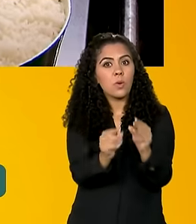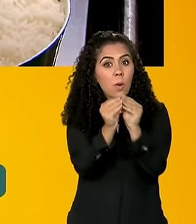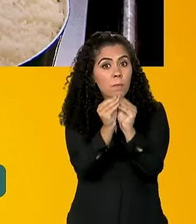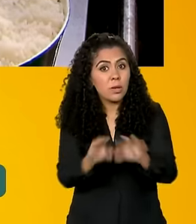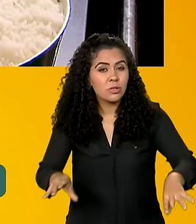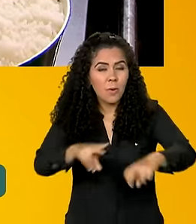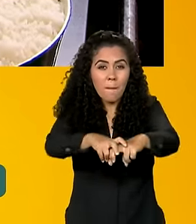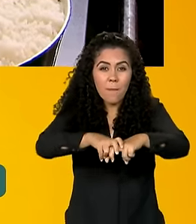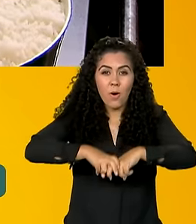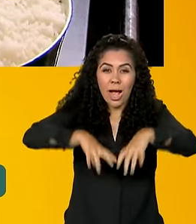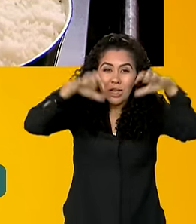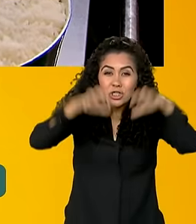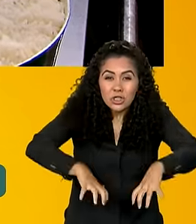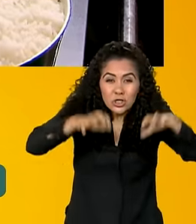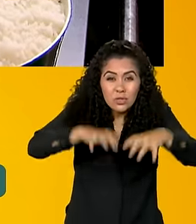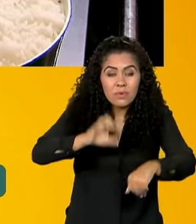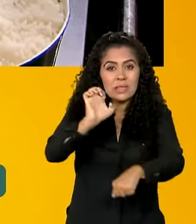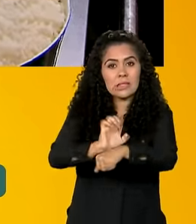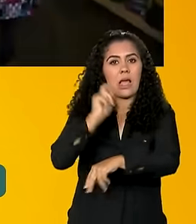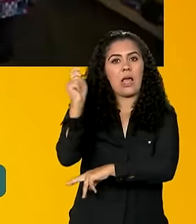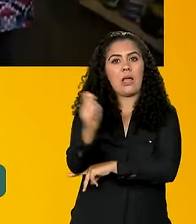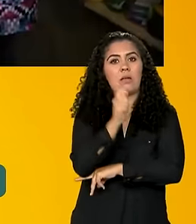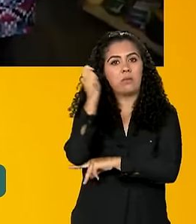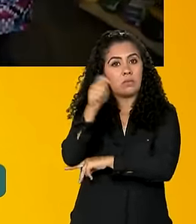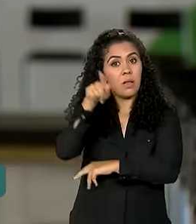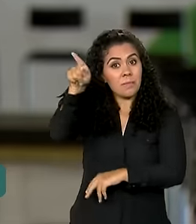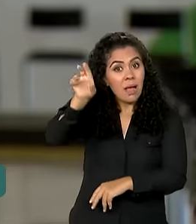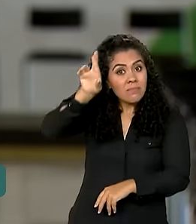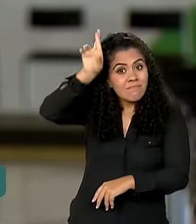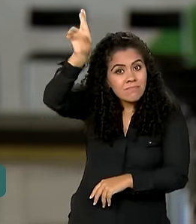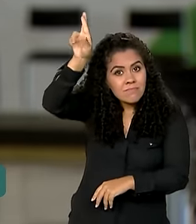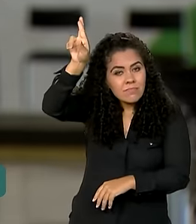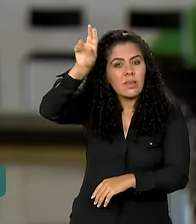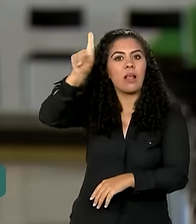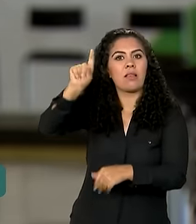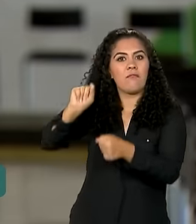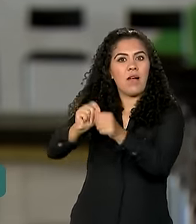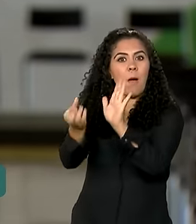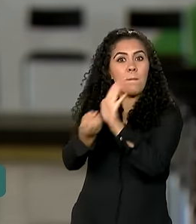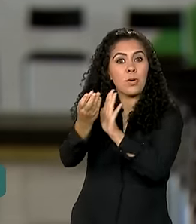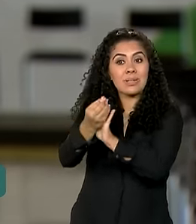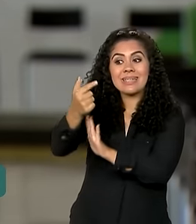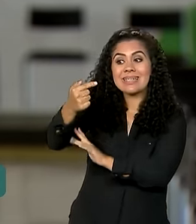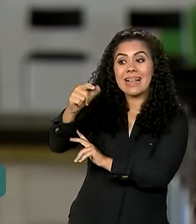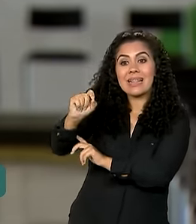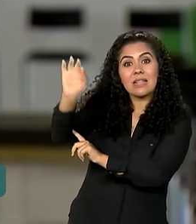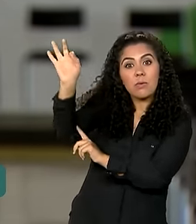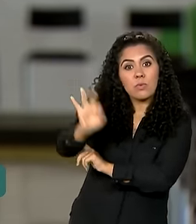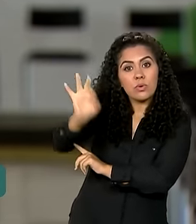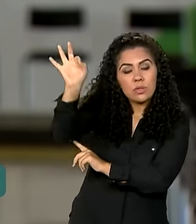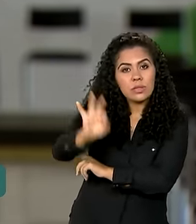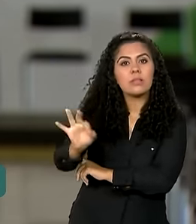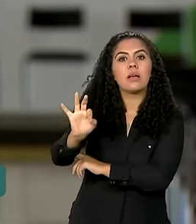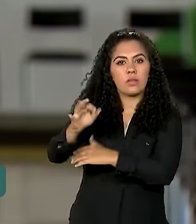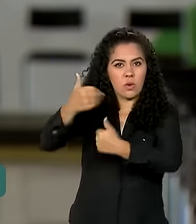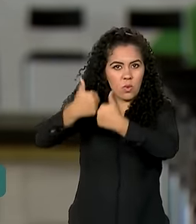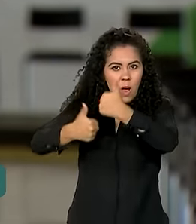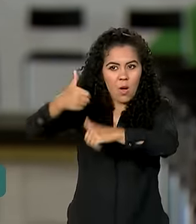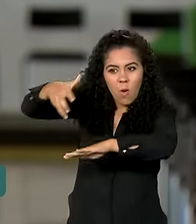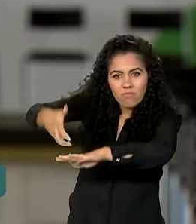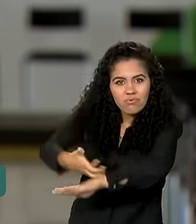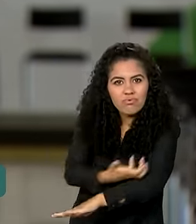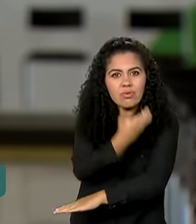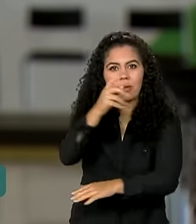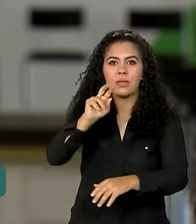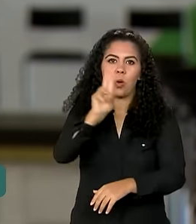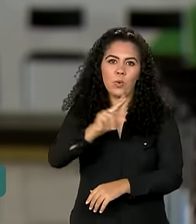enchentes no Rio Grande do Sul, já que o Estado é responsável pela produção de 70% do cereal consumido no Brasil.